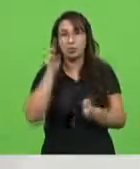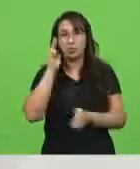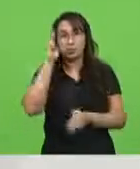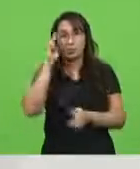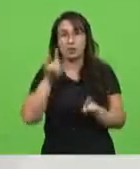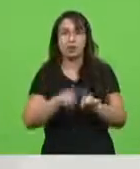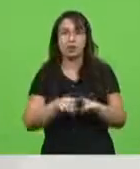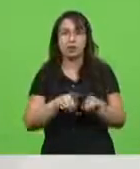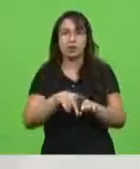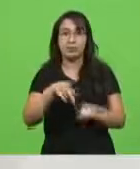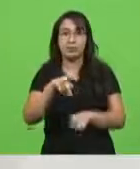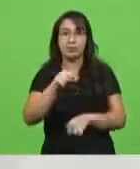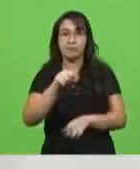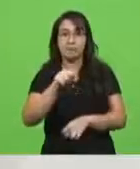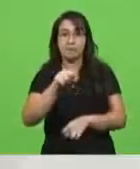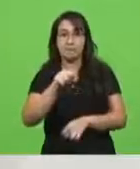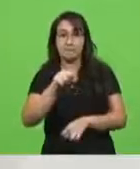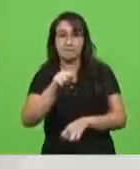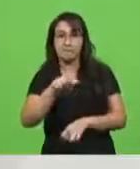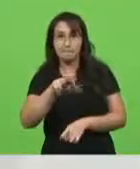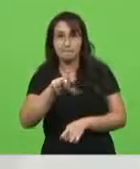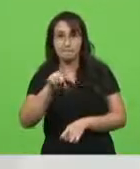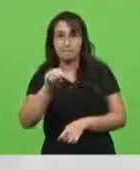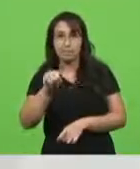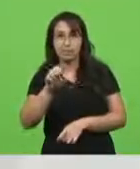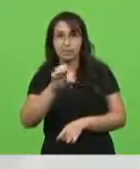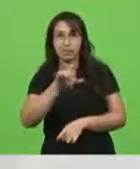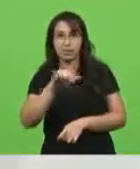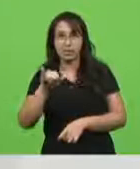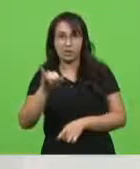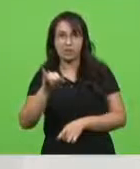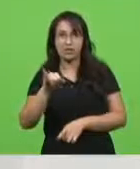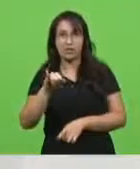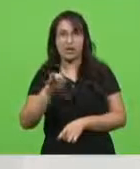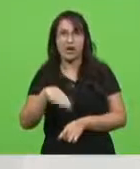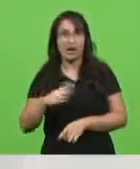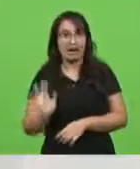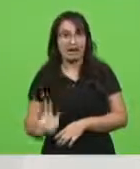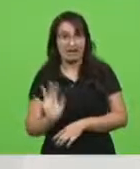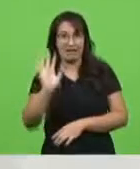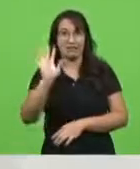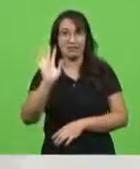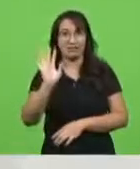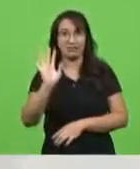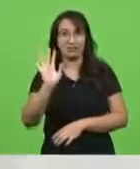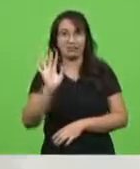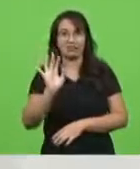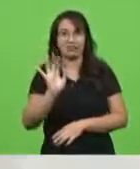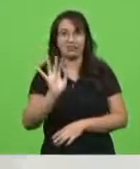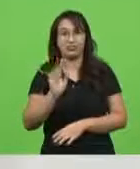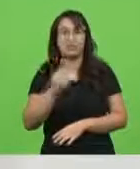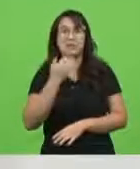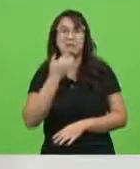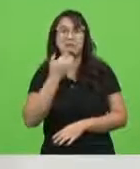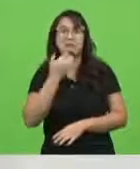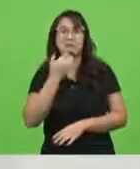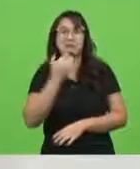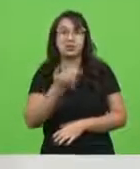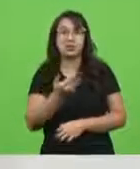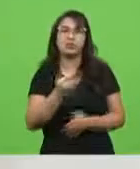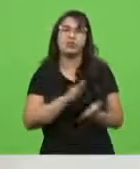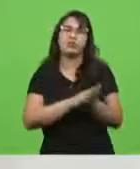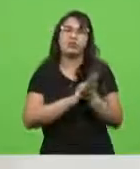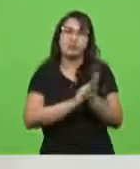lá? Chegou, não é? Chegou. E carinho, não é? Agora eles estão pedindo, dizendo o seguinte, escuta, pelo amor de Deus,